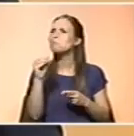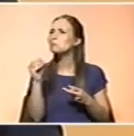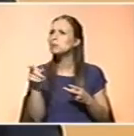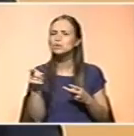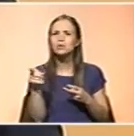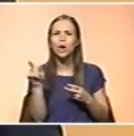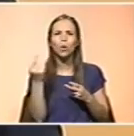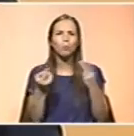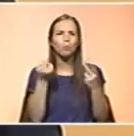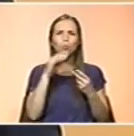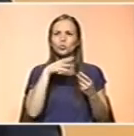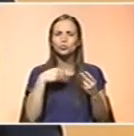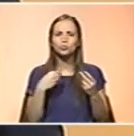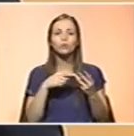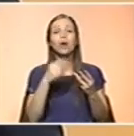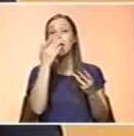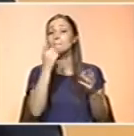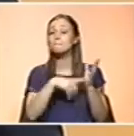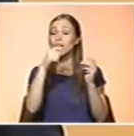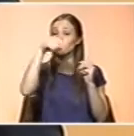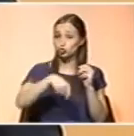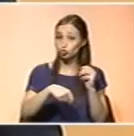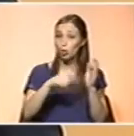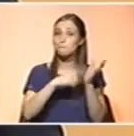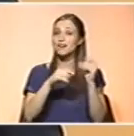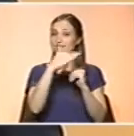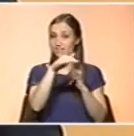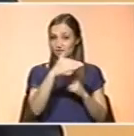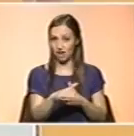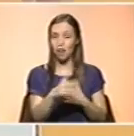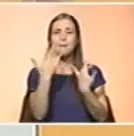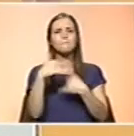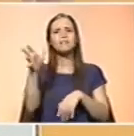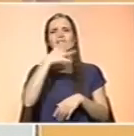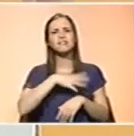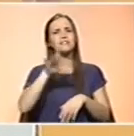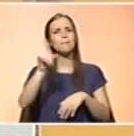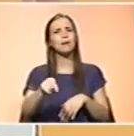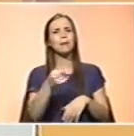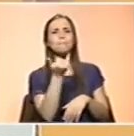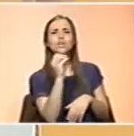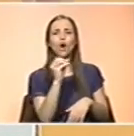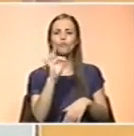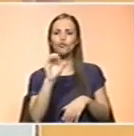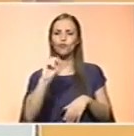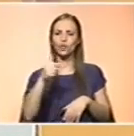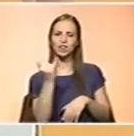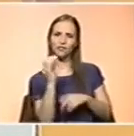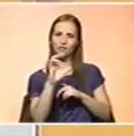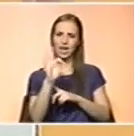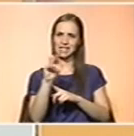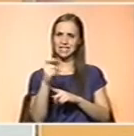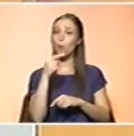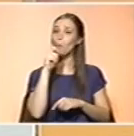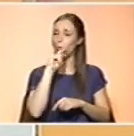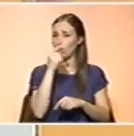região do mundo. América do Sul, América Central. Mas estava a dizer-me também que a biofrutificação pode fazer um caminho em países mais desenvolvidos,